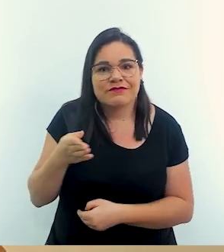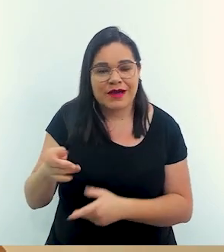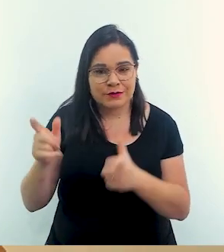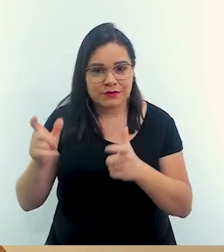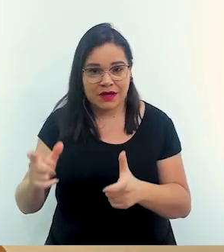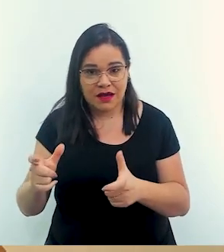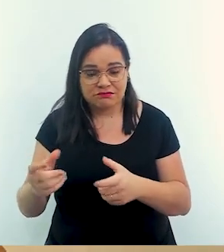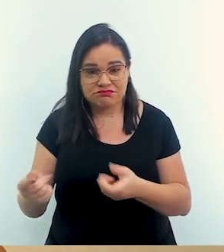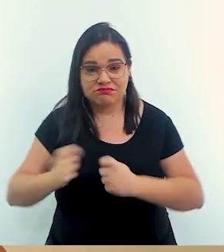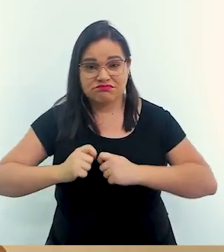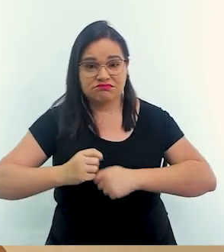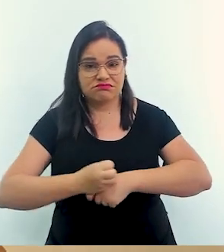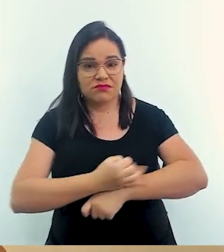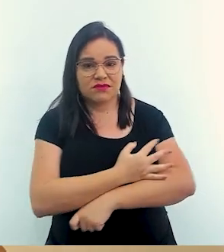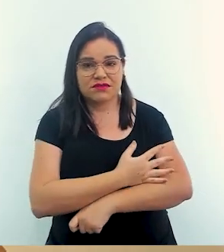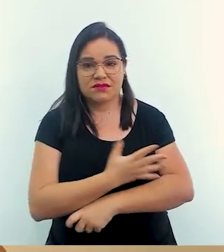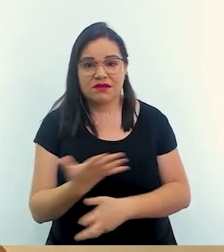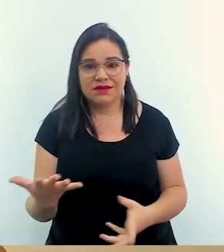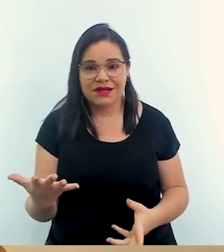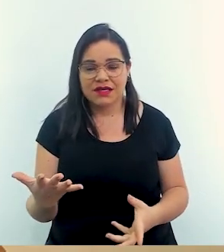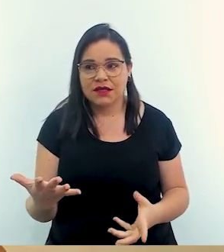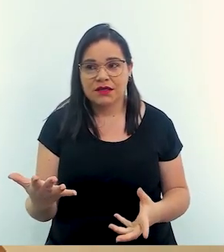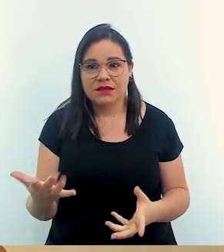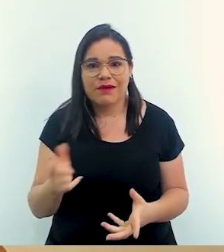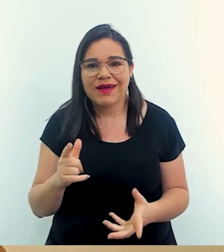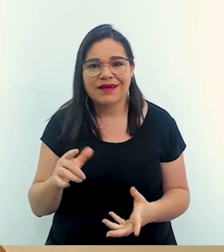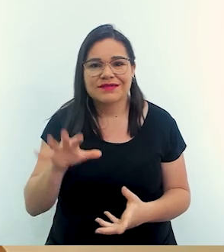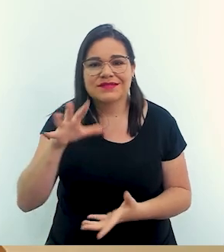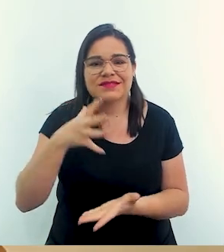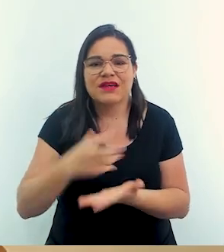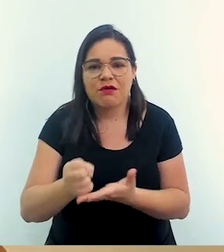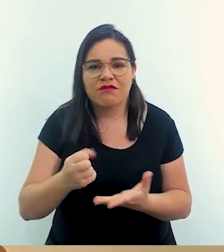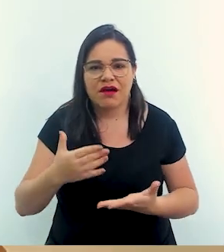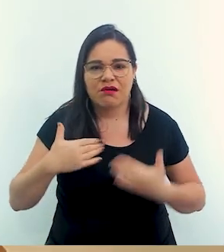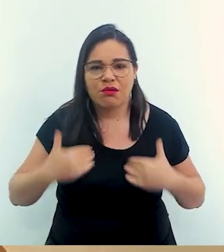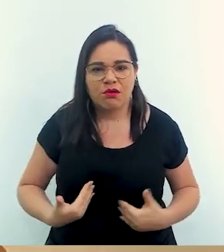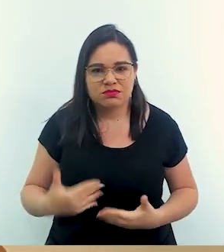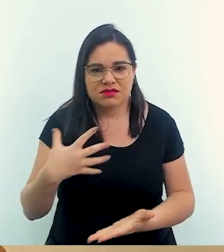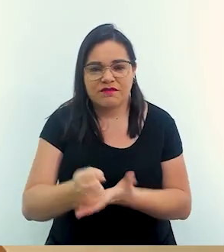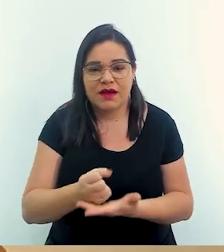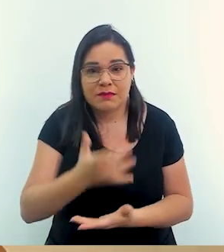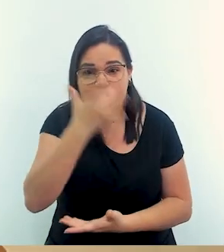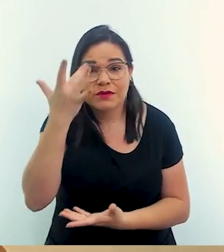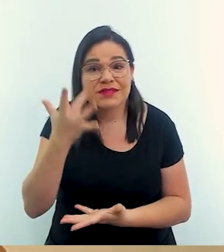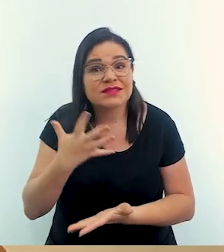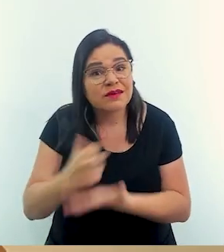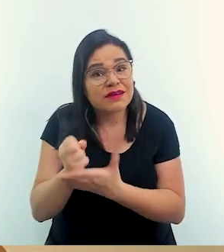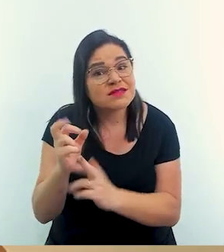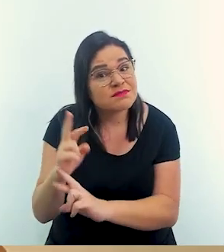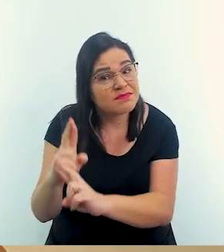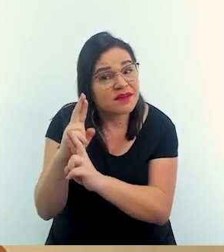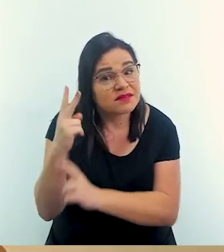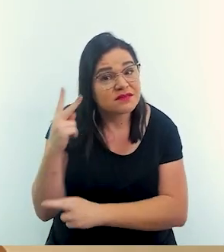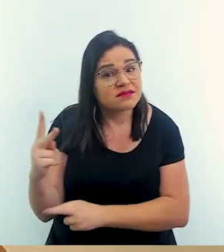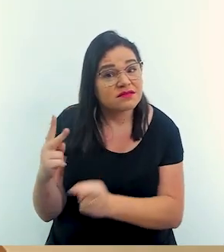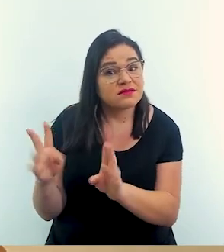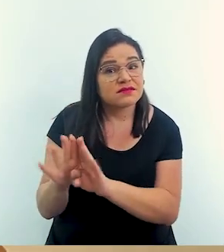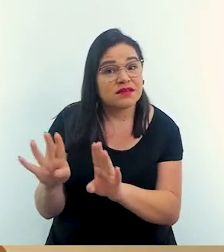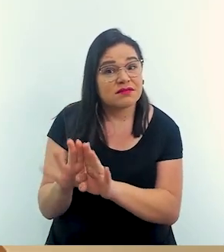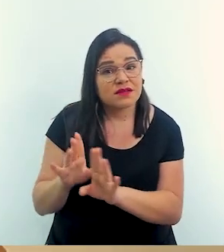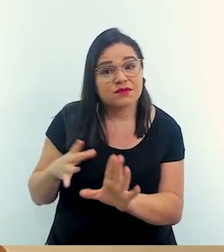vai para um local desse a gente está ali não é só para resgatar ou corpos ou pessoas a gente está para resgatar a esperança dessas pessoas